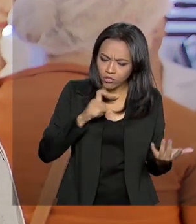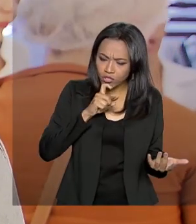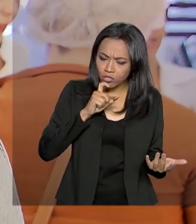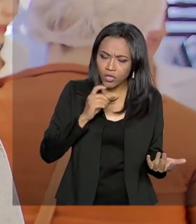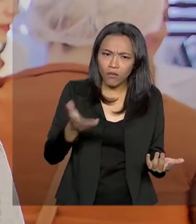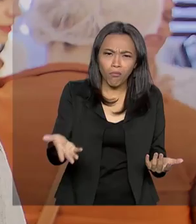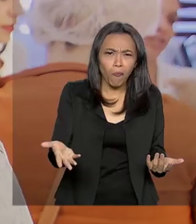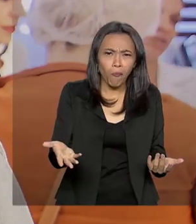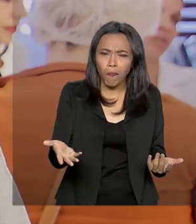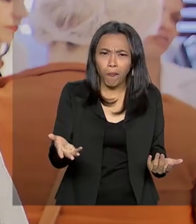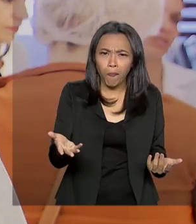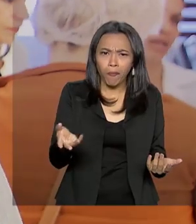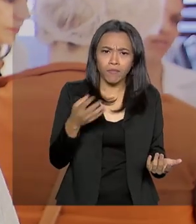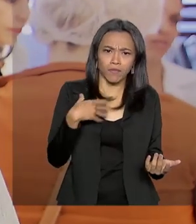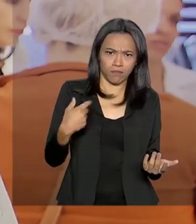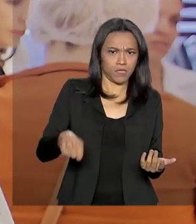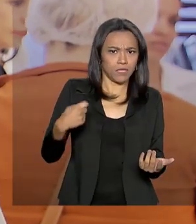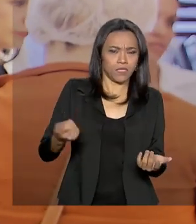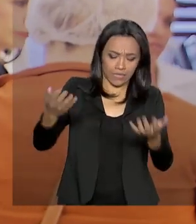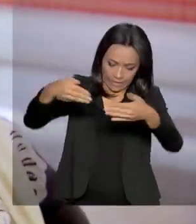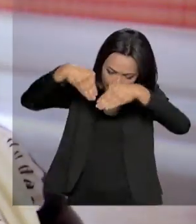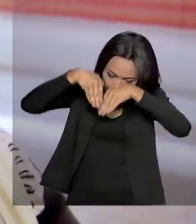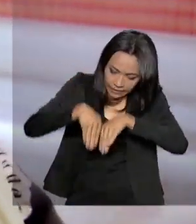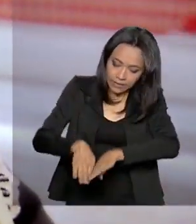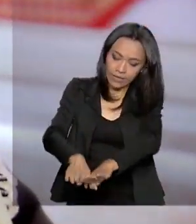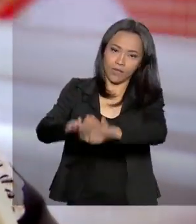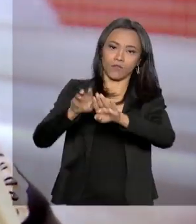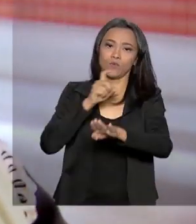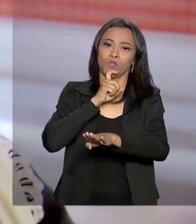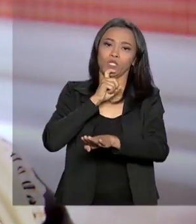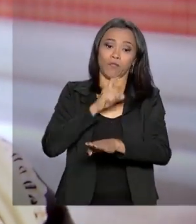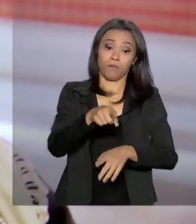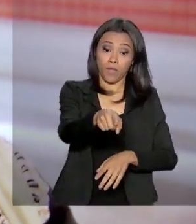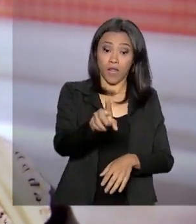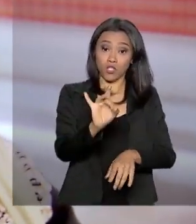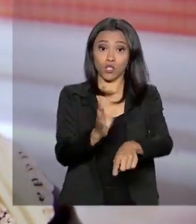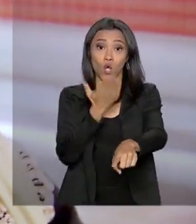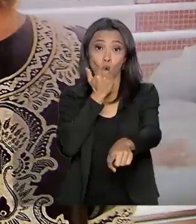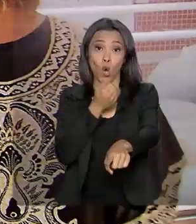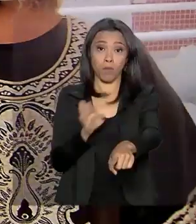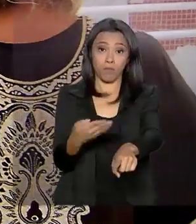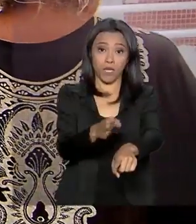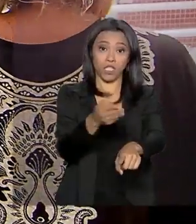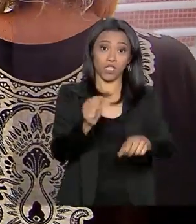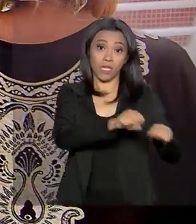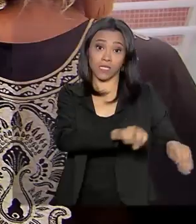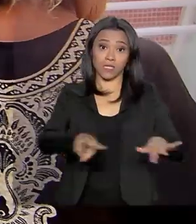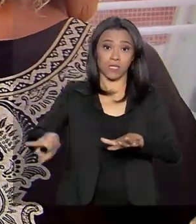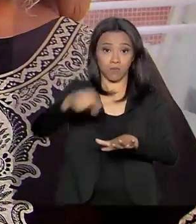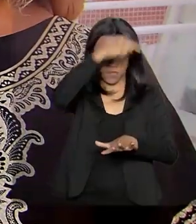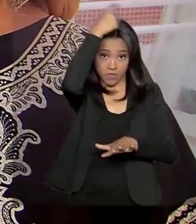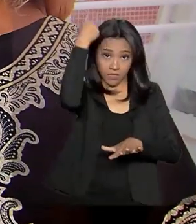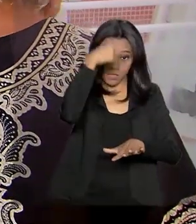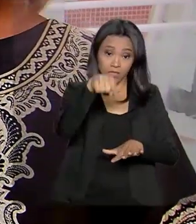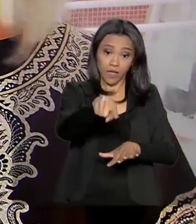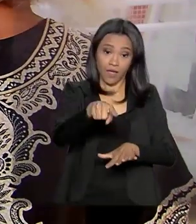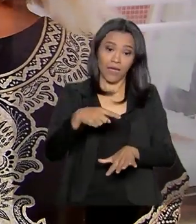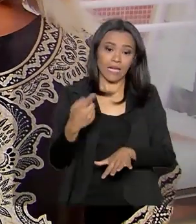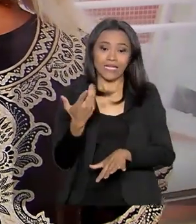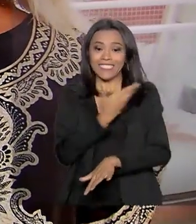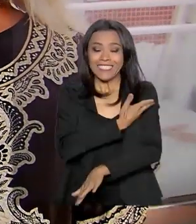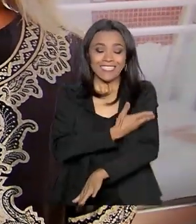fundinho dele no gelo. Então, tem que estar submerso no gelo. Helena só come peixe na Semana Santa. A falta de hábito leva à